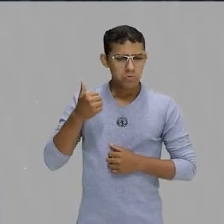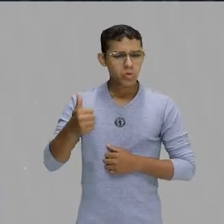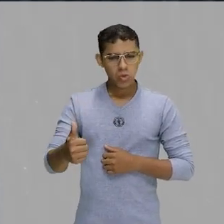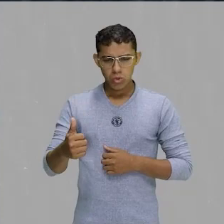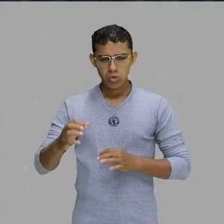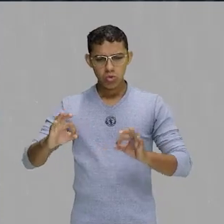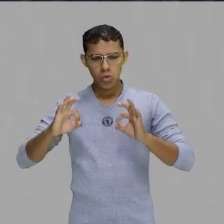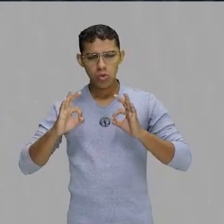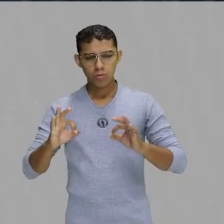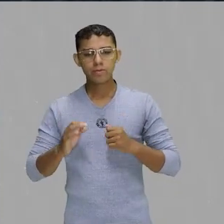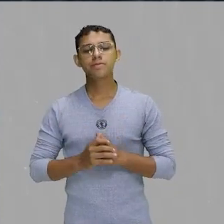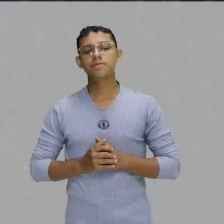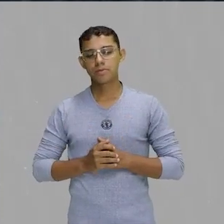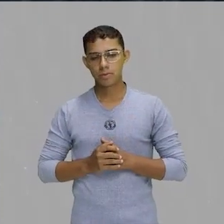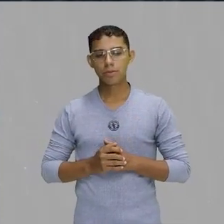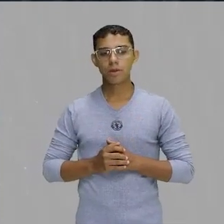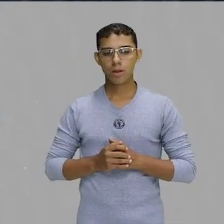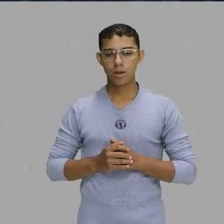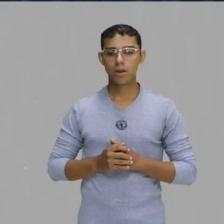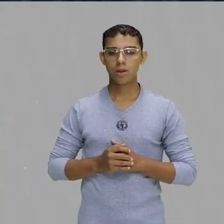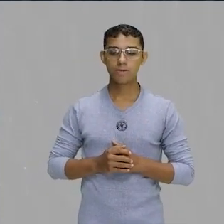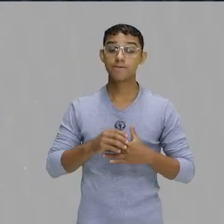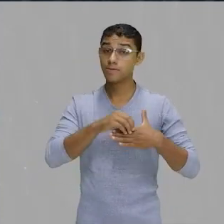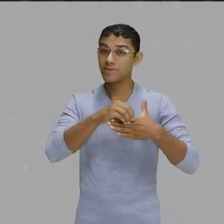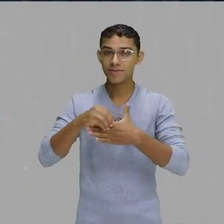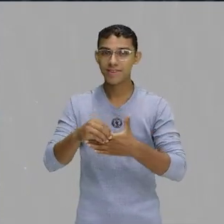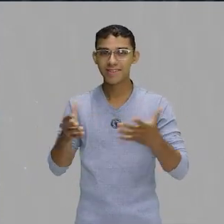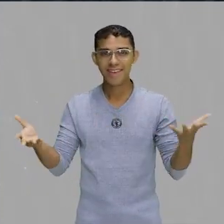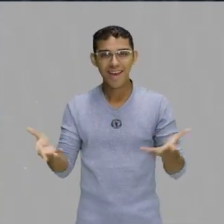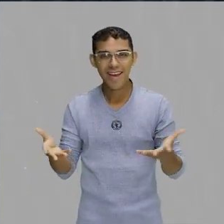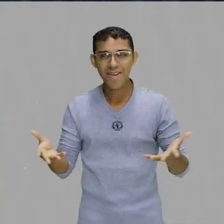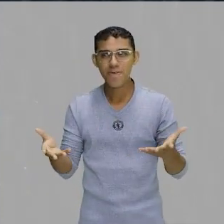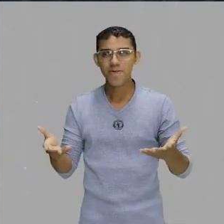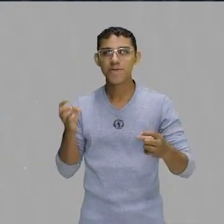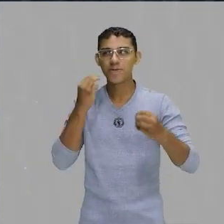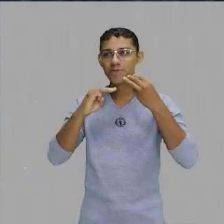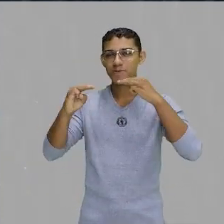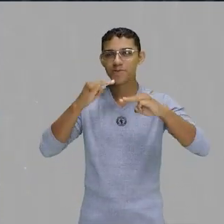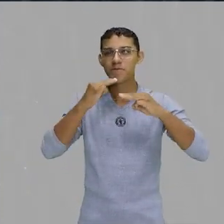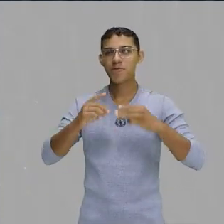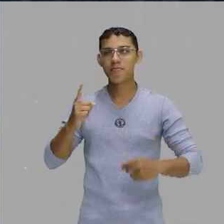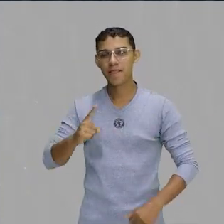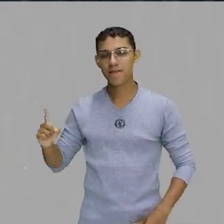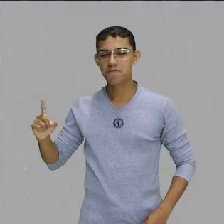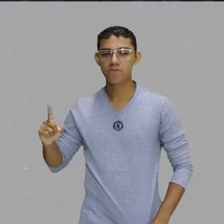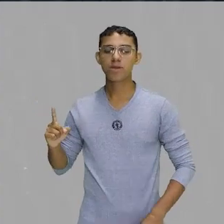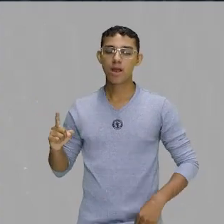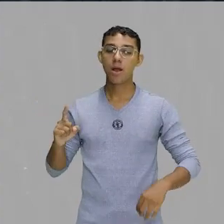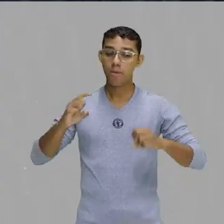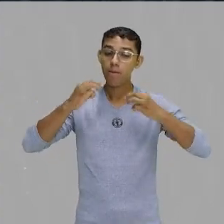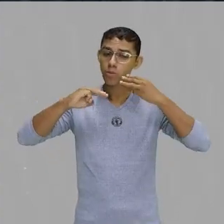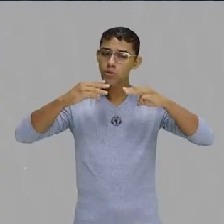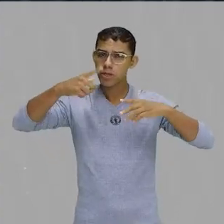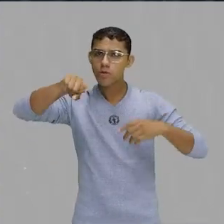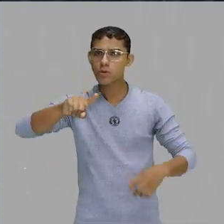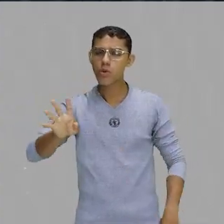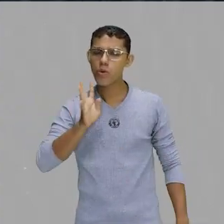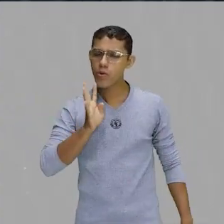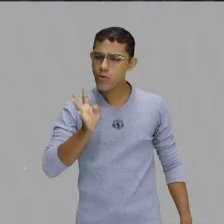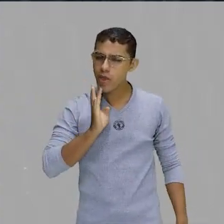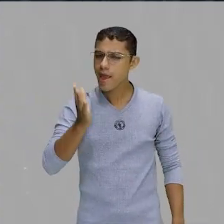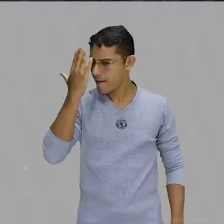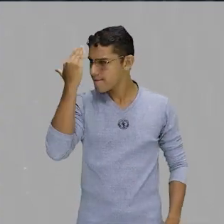maravilhoso também. E aí eu trouxe um trechinho aqui, tá? Para vocês, de uma música que vocês estão